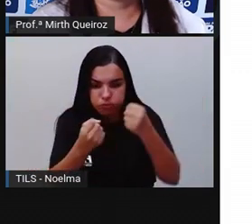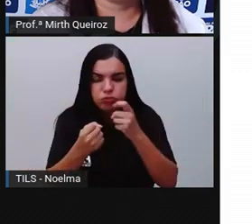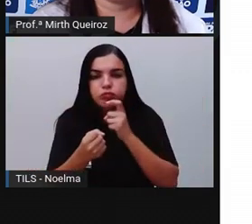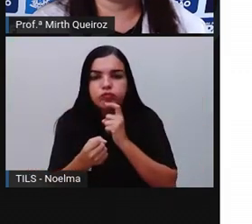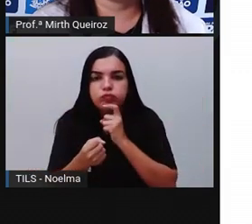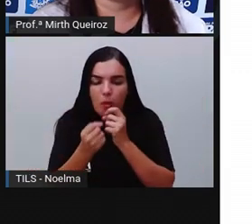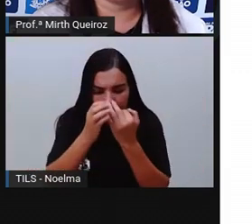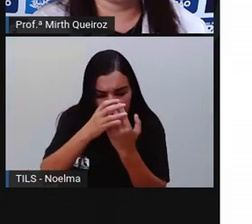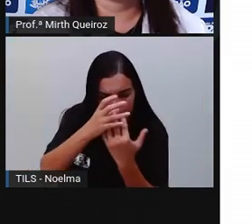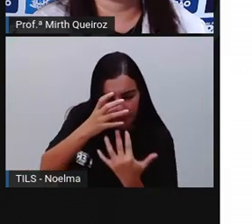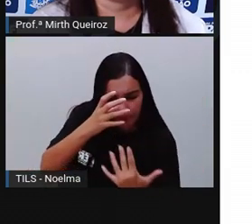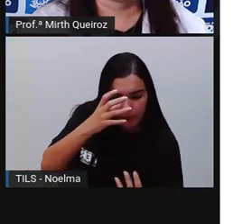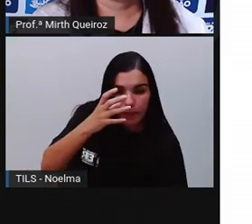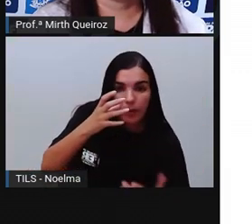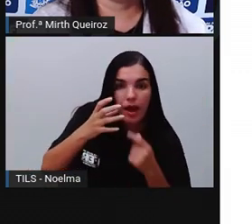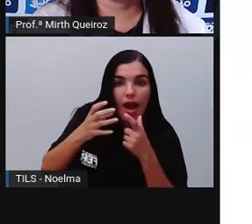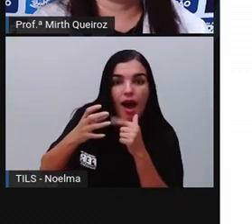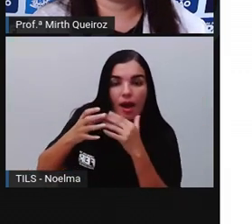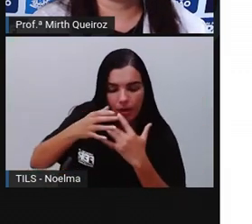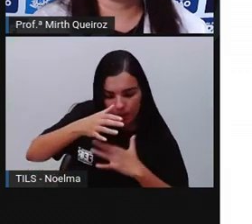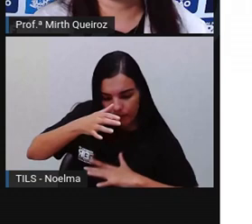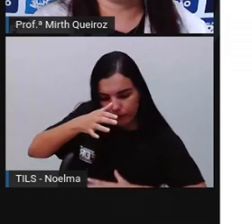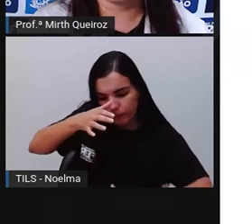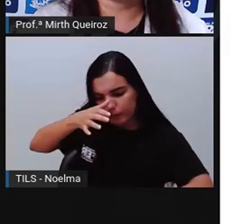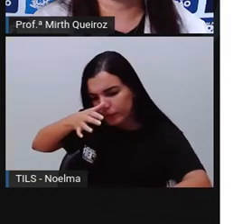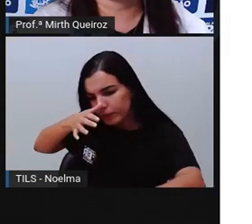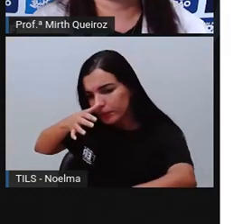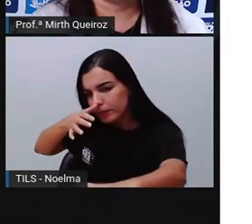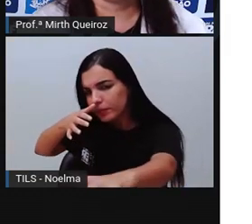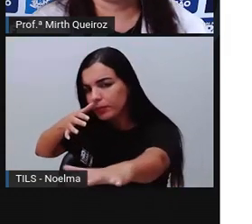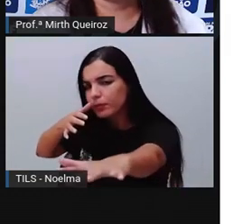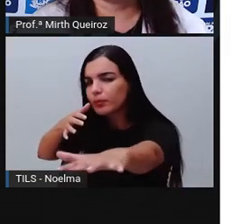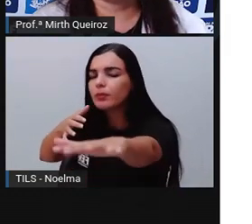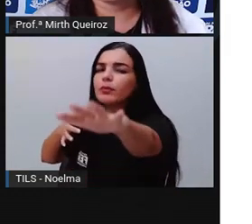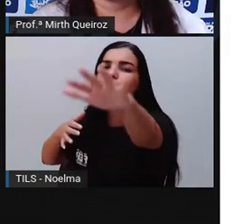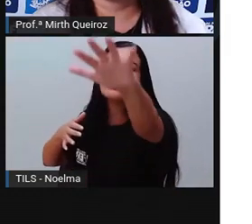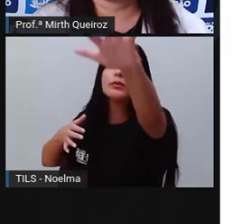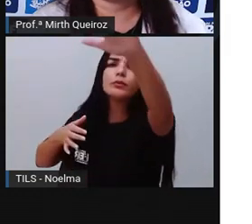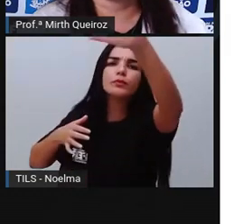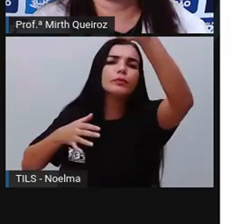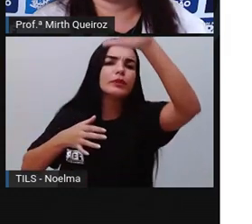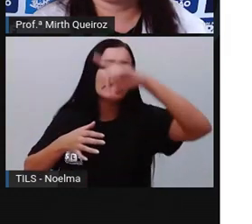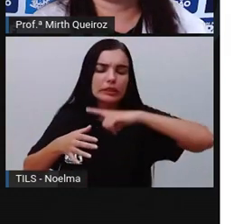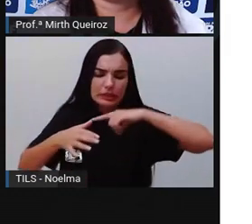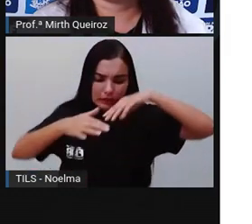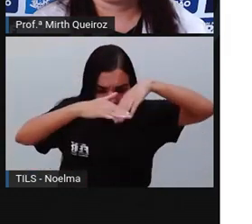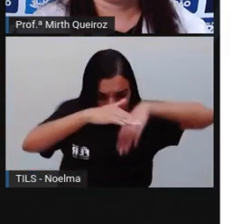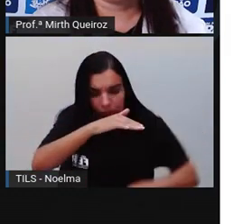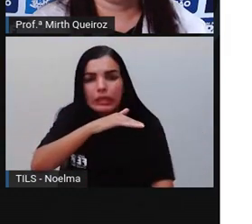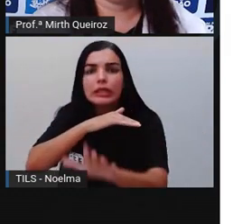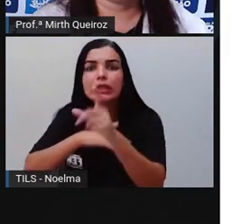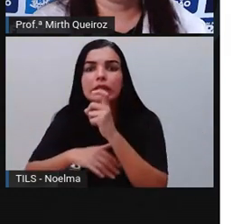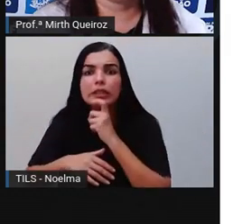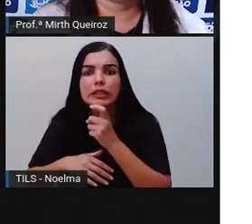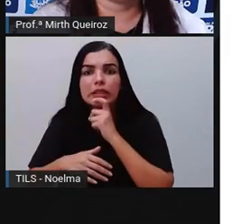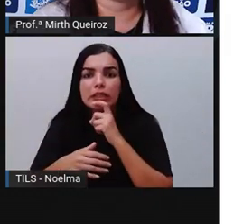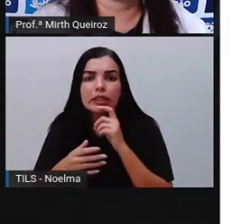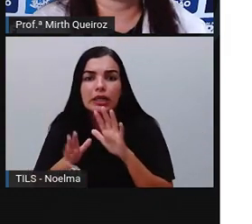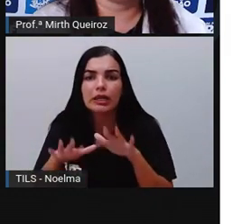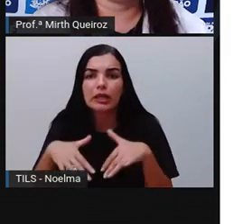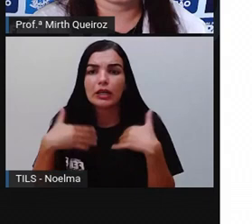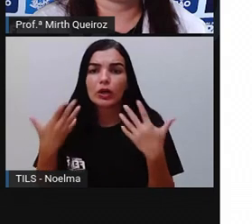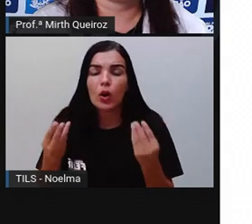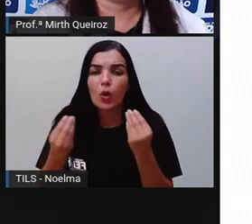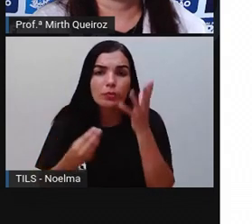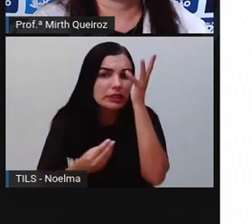A corrente interna o levou uns metros para debaixo da parte gelada. A única maneira